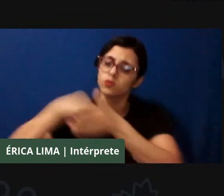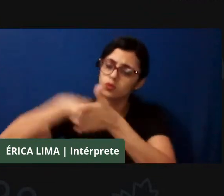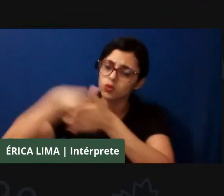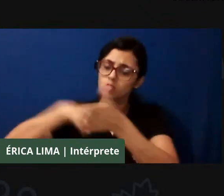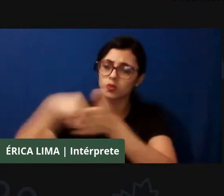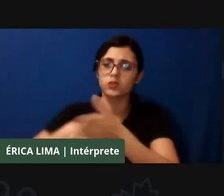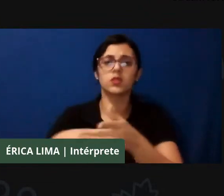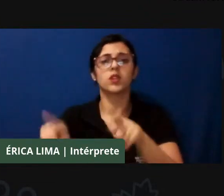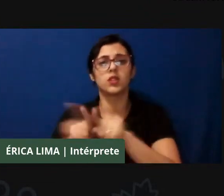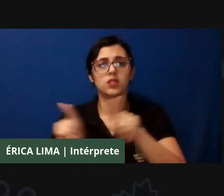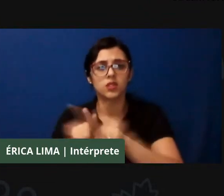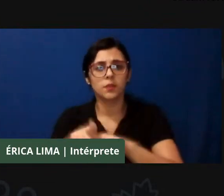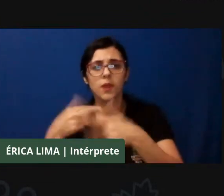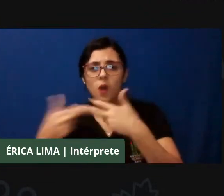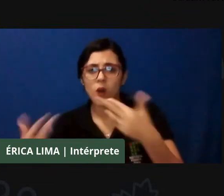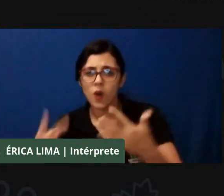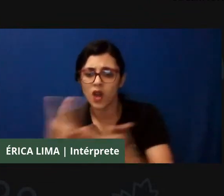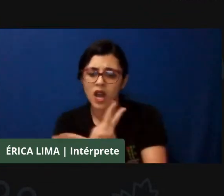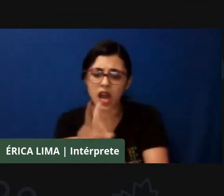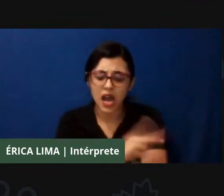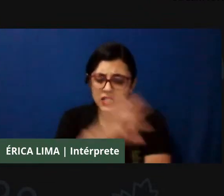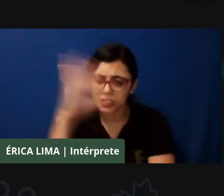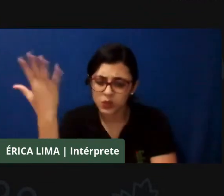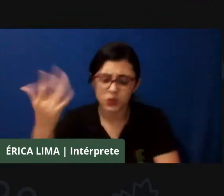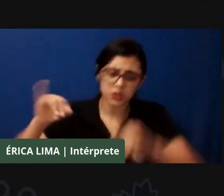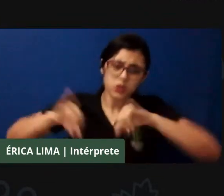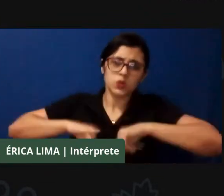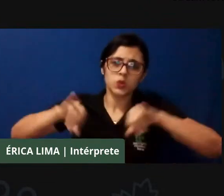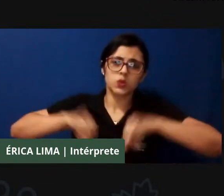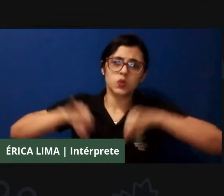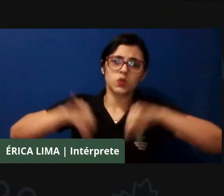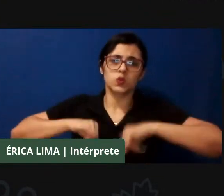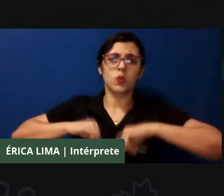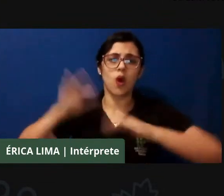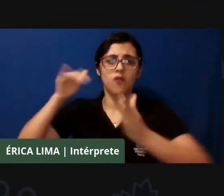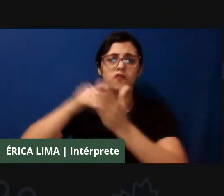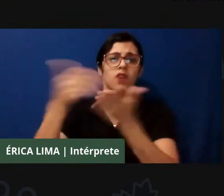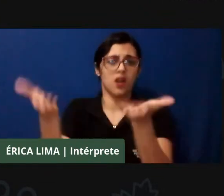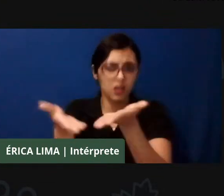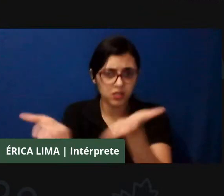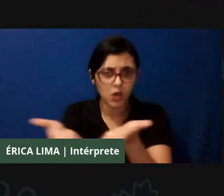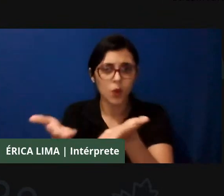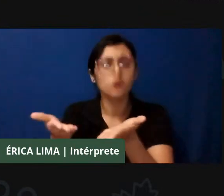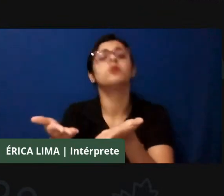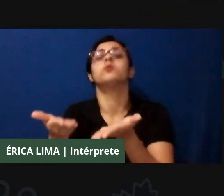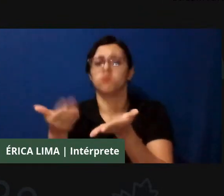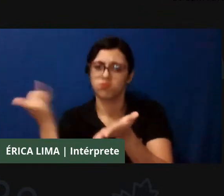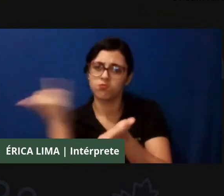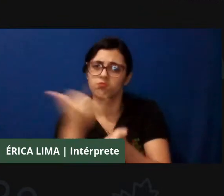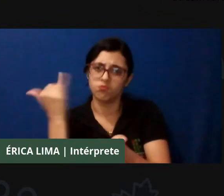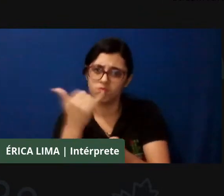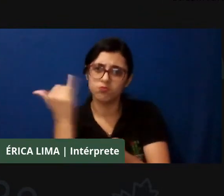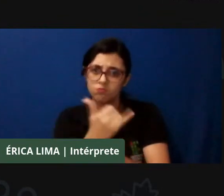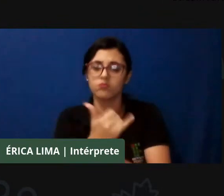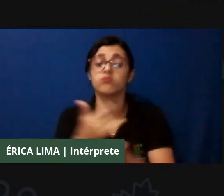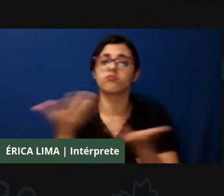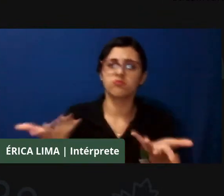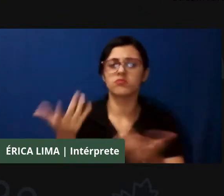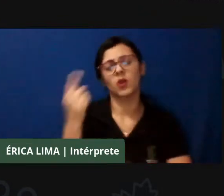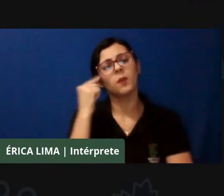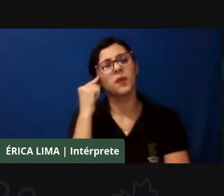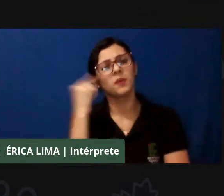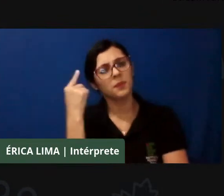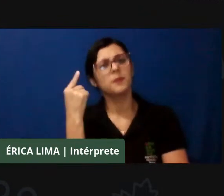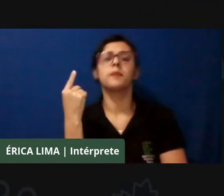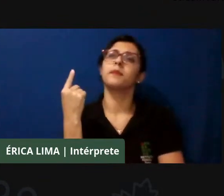que a gente sofre e sofre até os dias atuais. E pensar o meio ambiente é pensar,